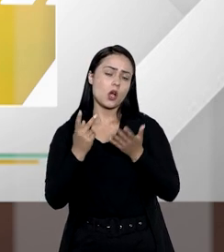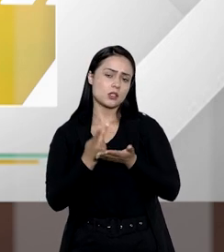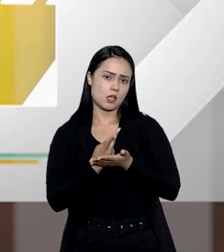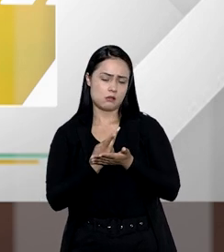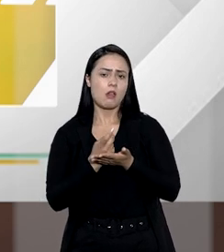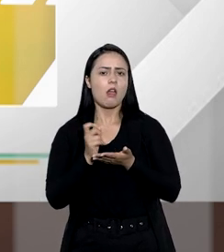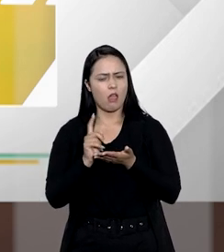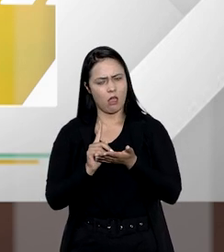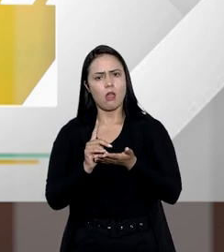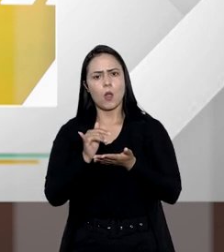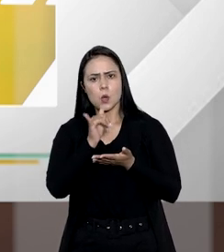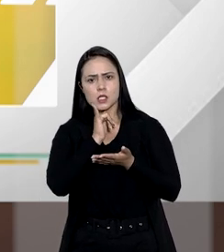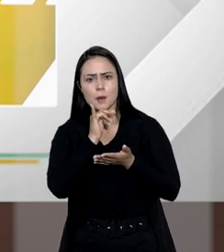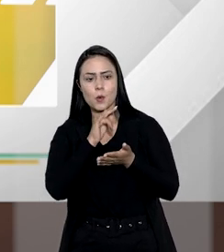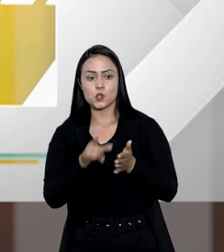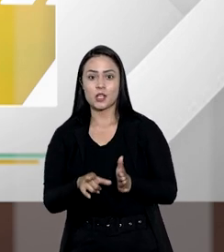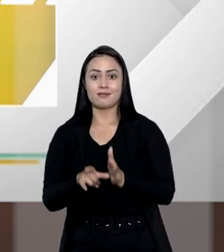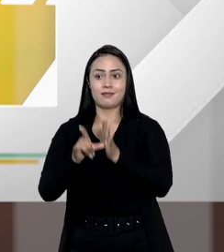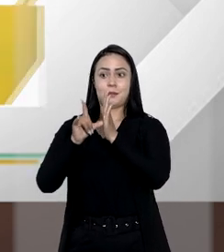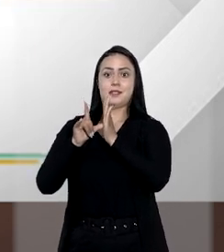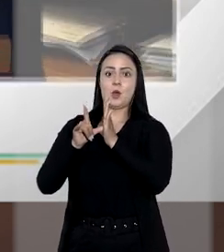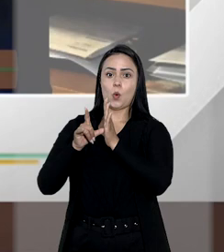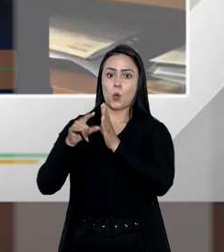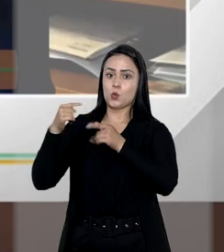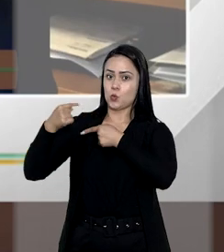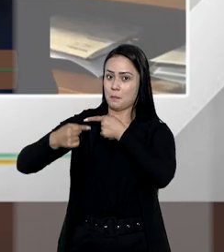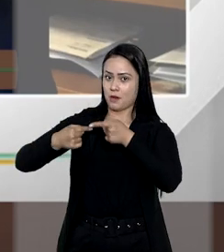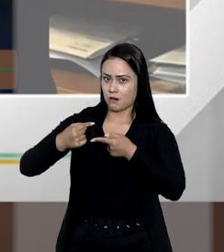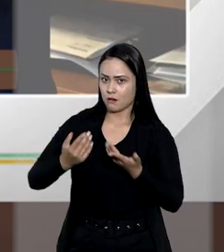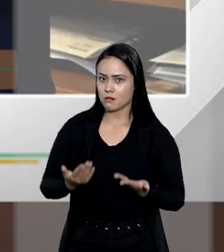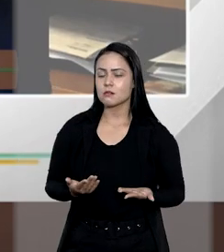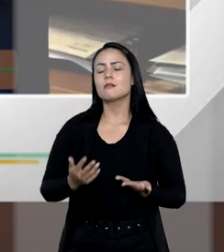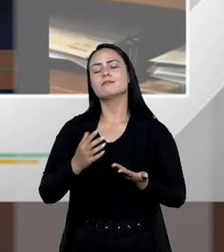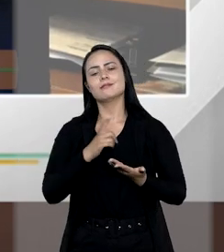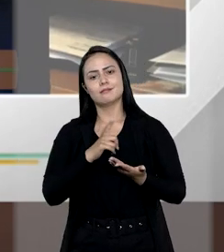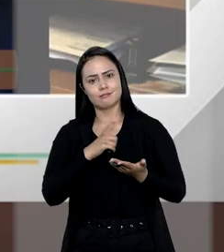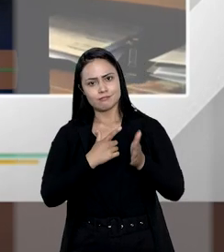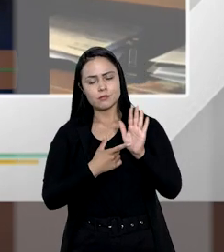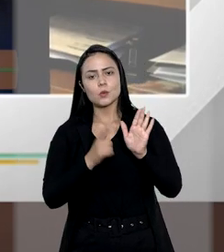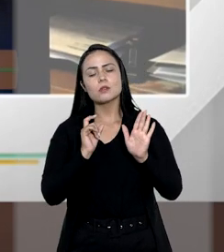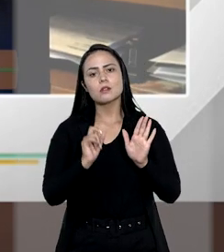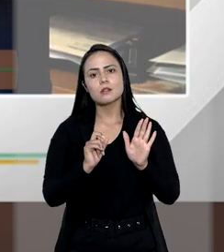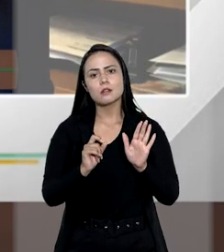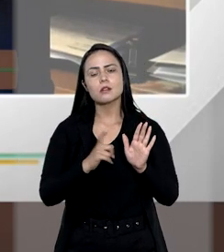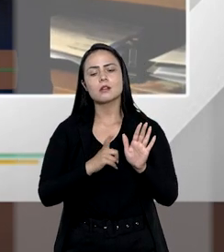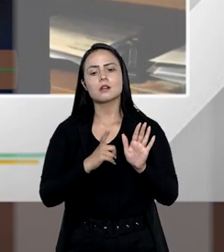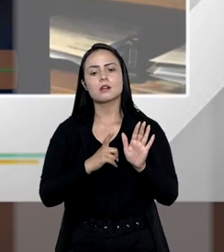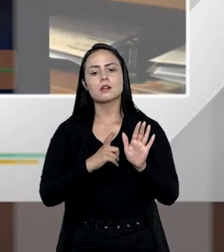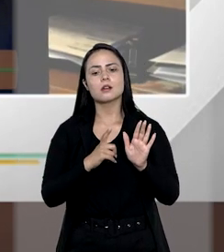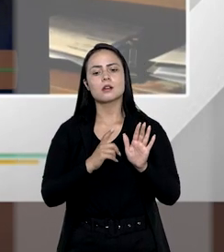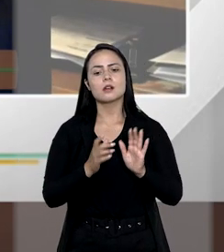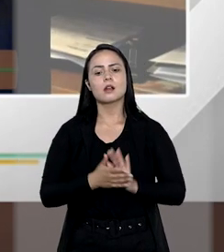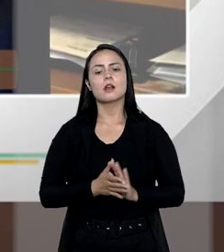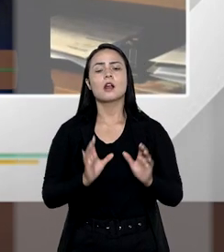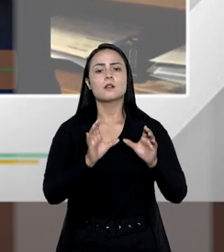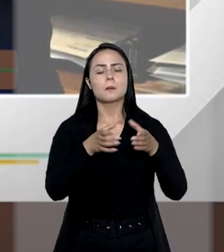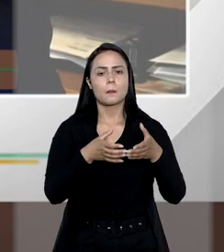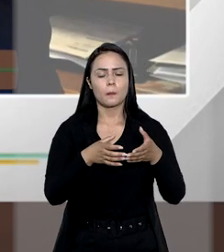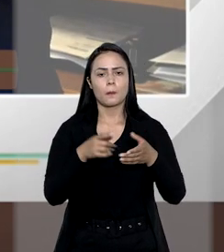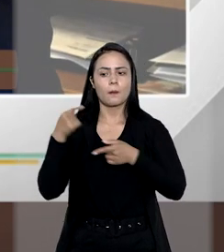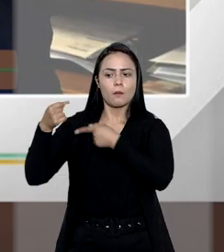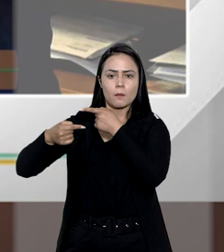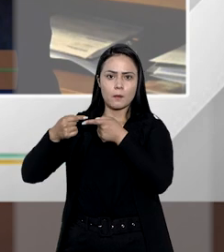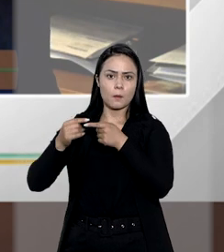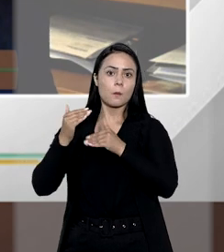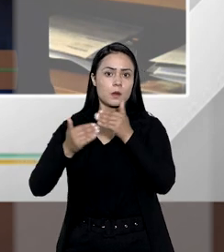é um típico exemplo de antecipação de uma herança. E aí nós temos que considerar qual é a categoria dos